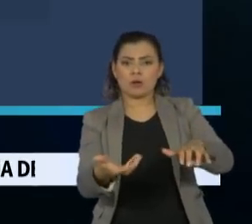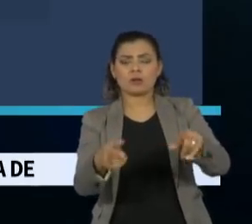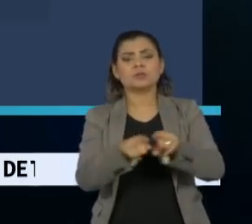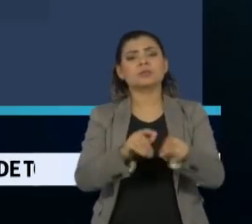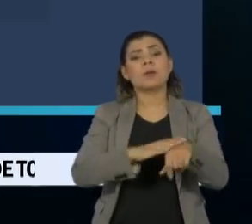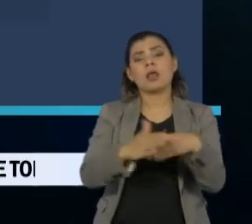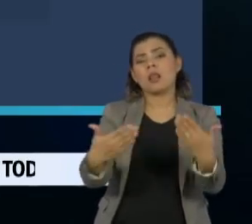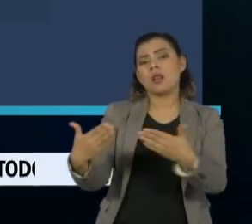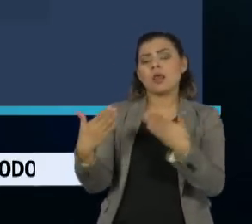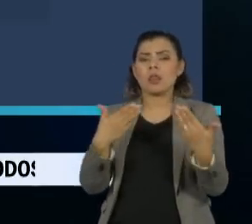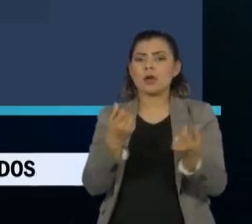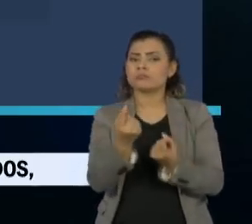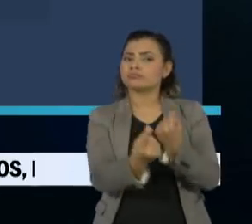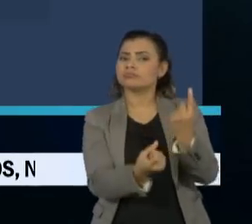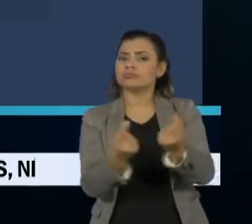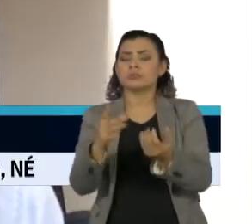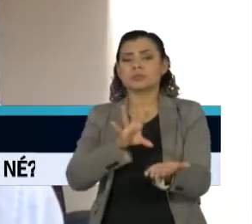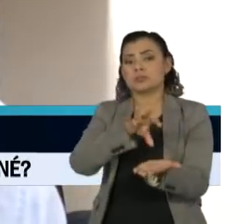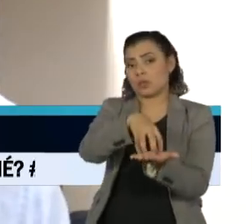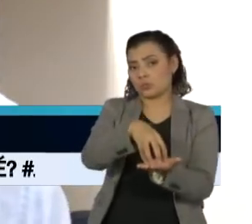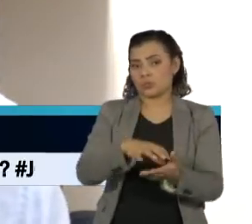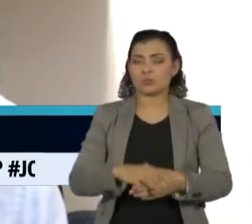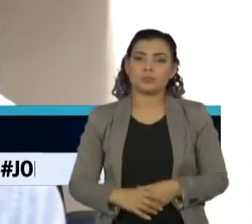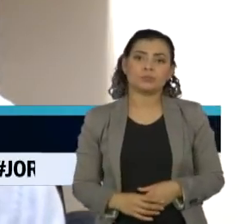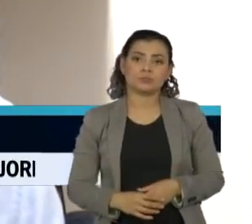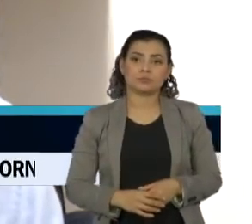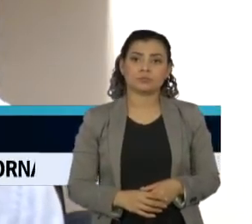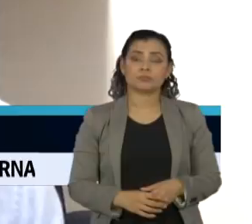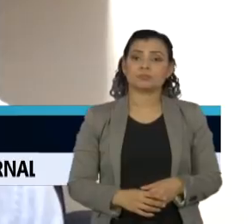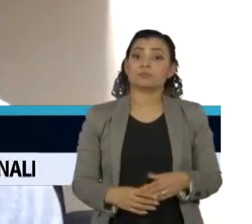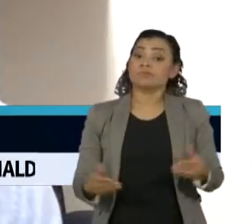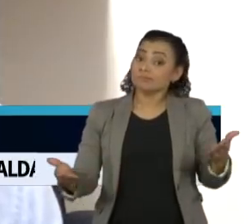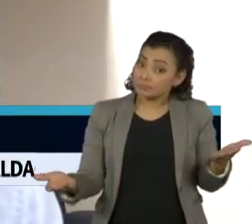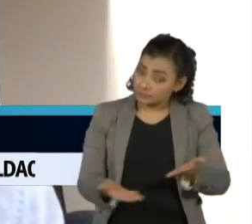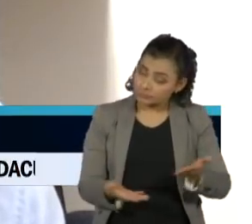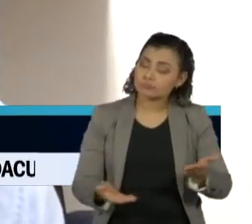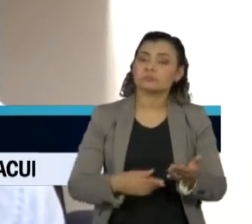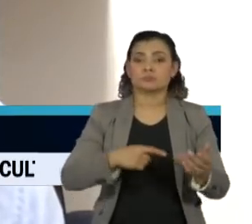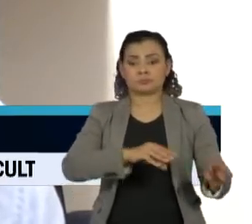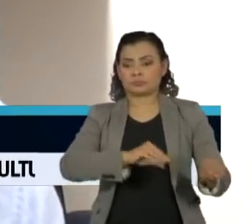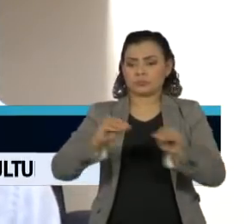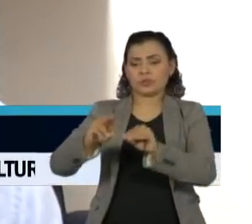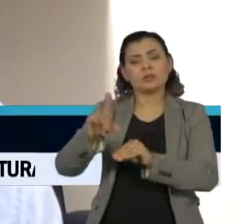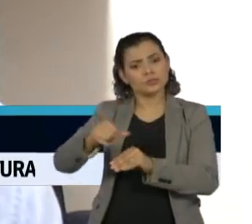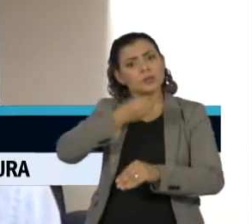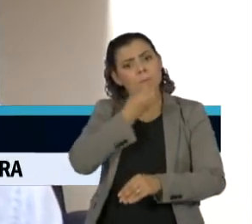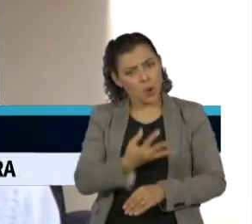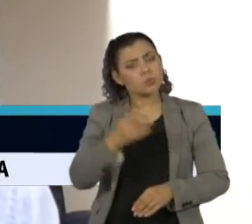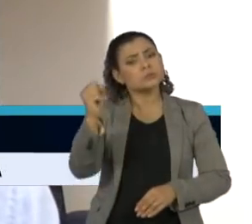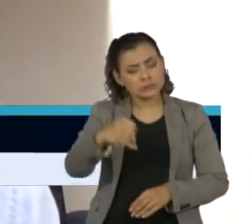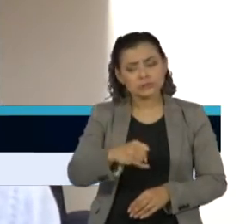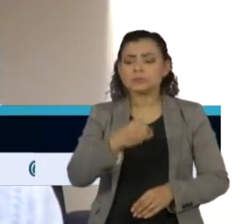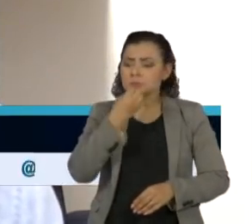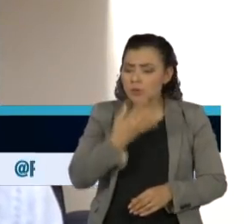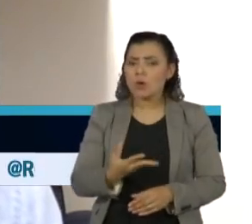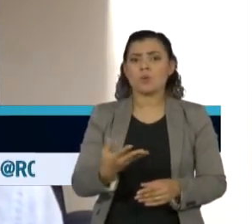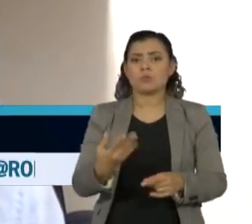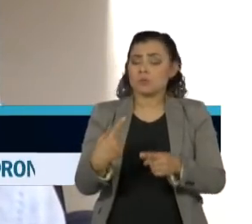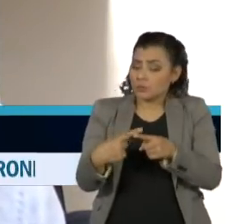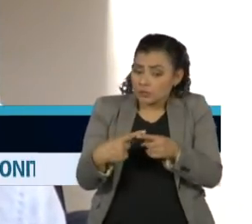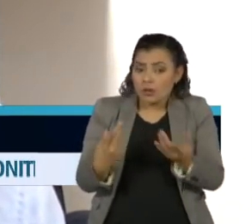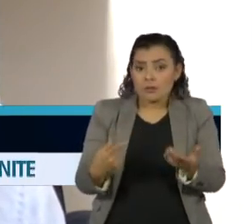conversas com parlamentares do centro. Na nossa leitura, o adiamento é positivo e ele tem que dialogar